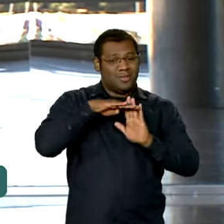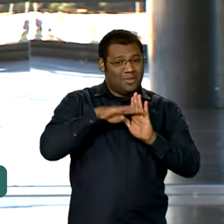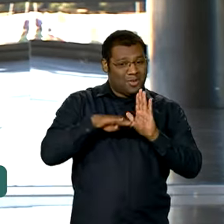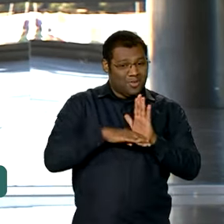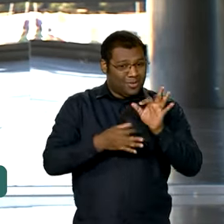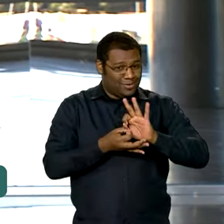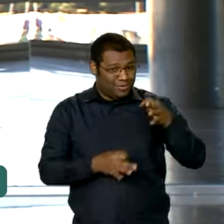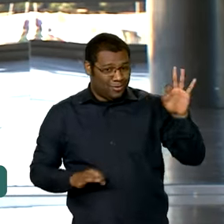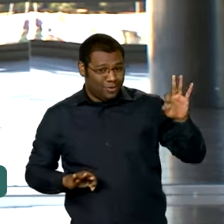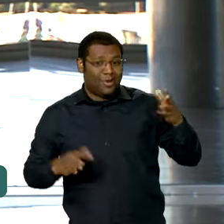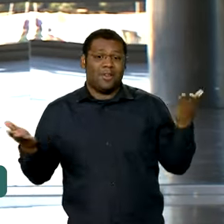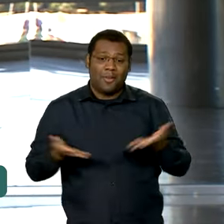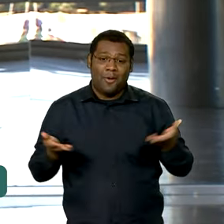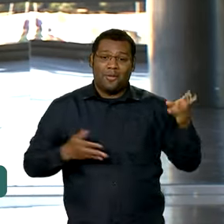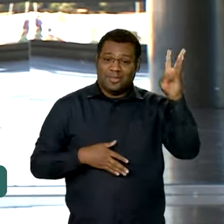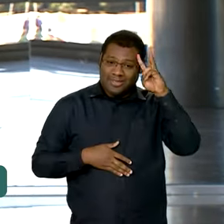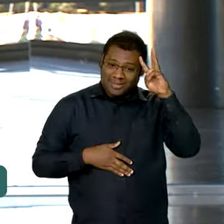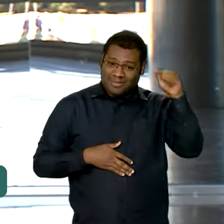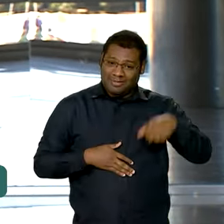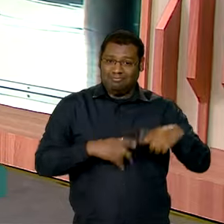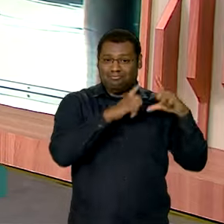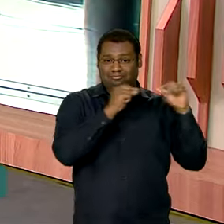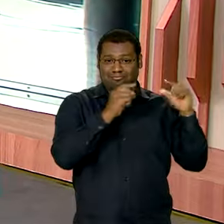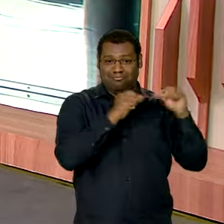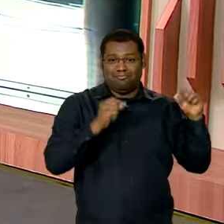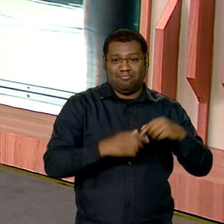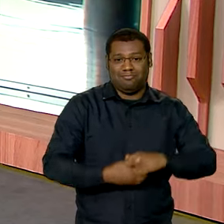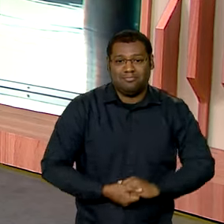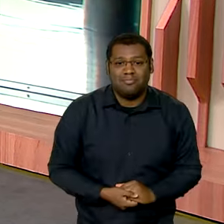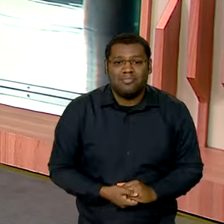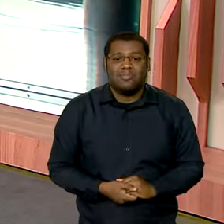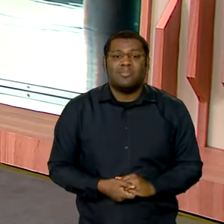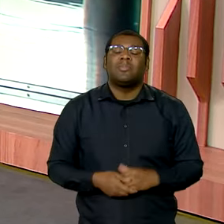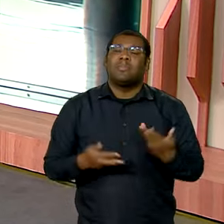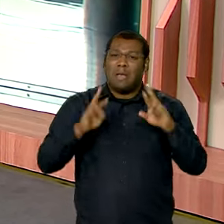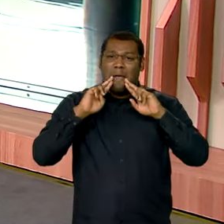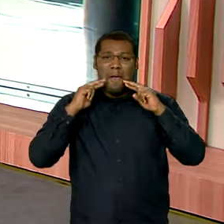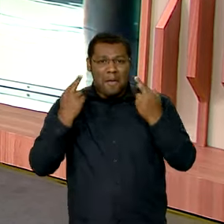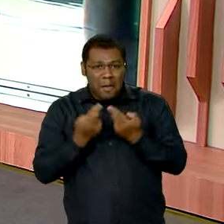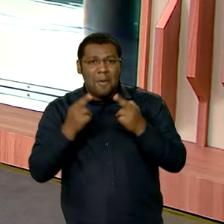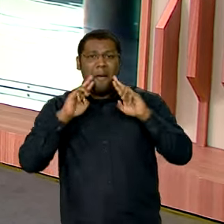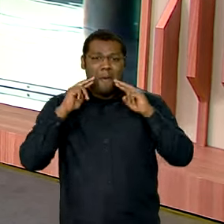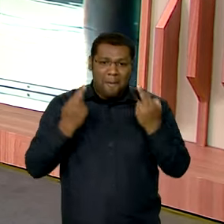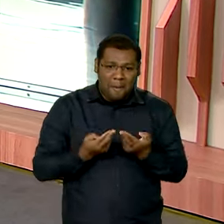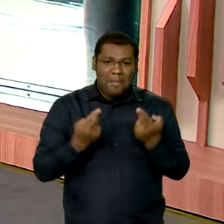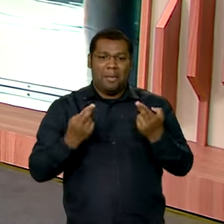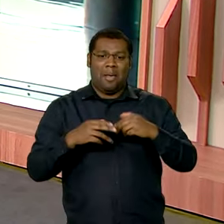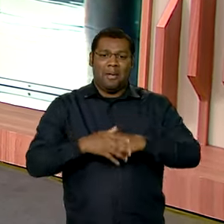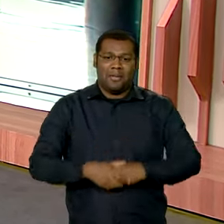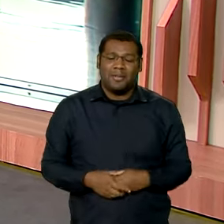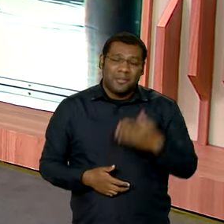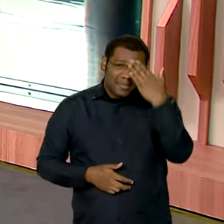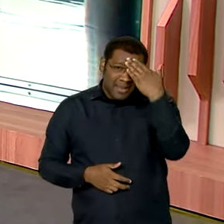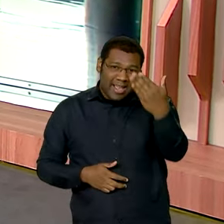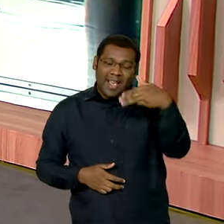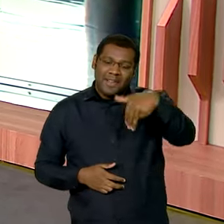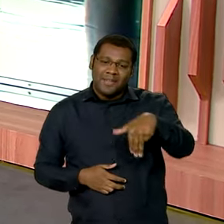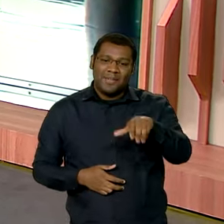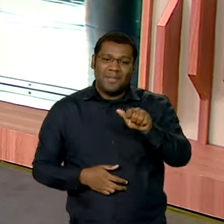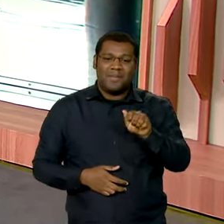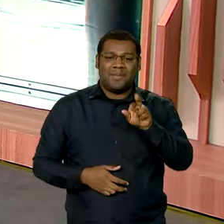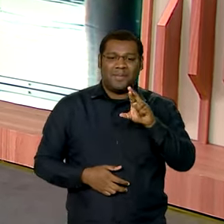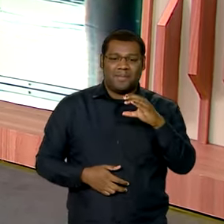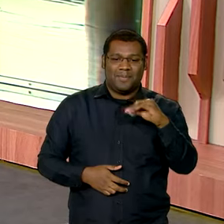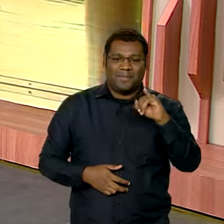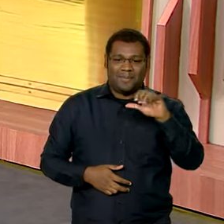presidente nesta terça-feira aqui em Brasília. Vanessa. Muitas reuniões, muito trabalho pela frente. Muito obrigada, Marcinha. Até a próxima, viu?